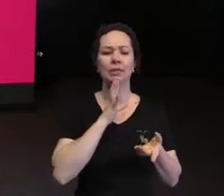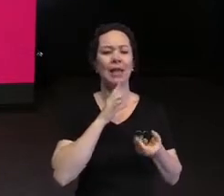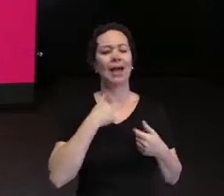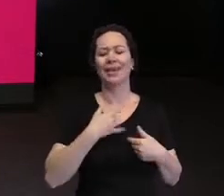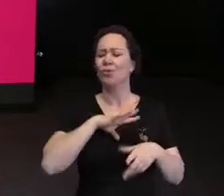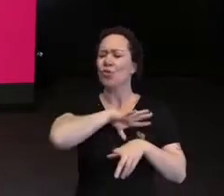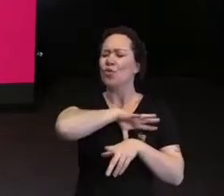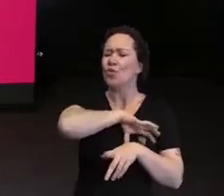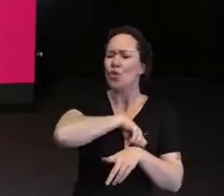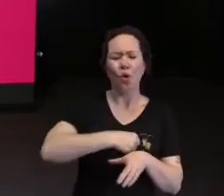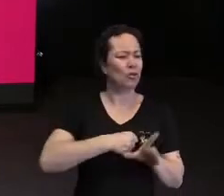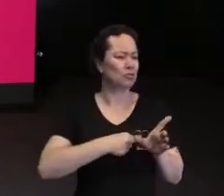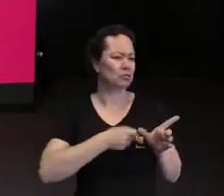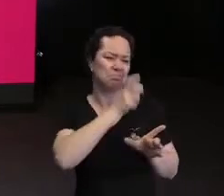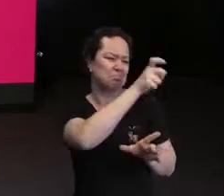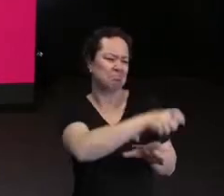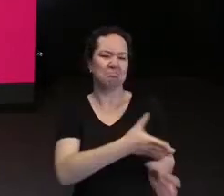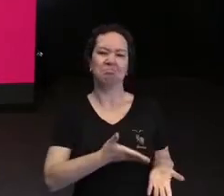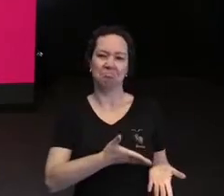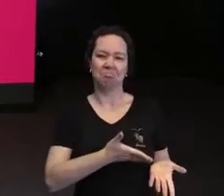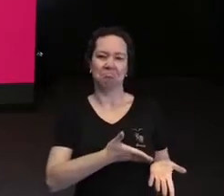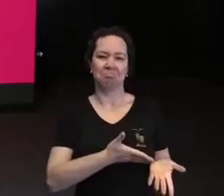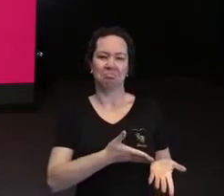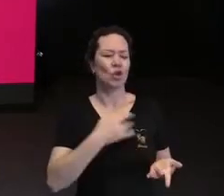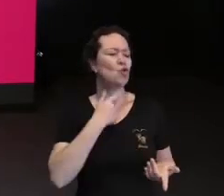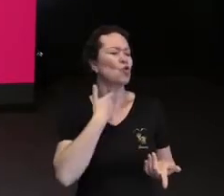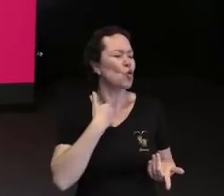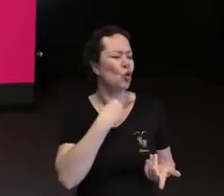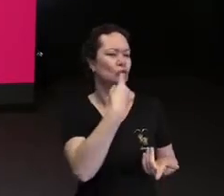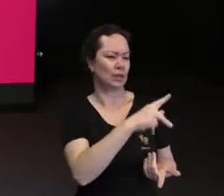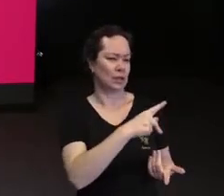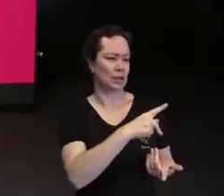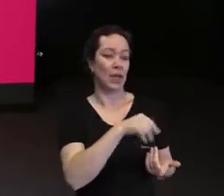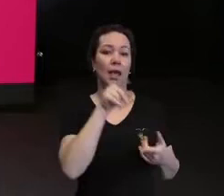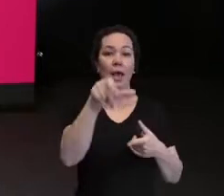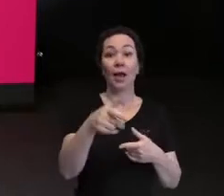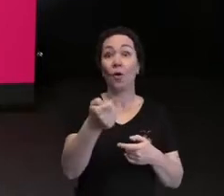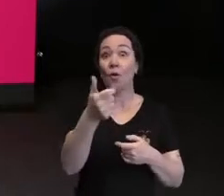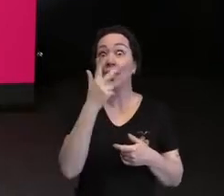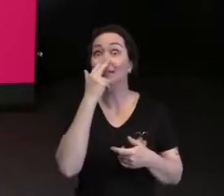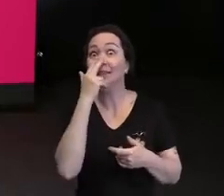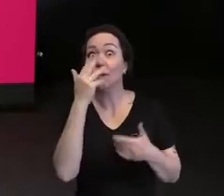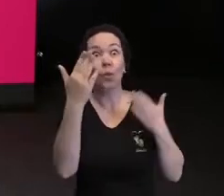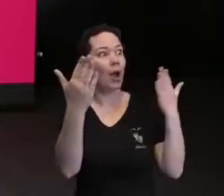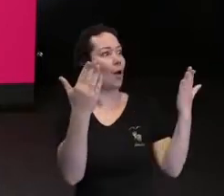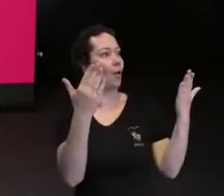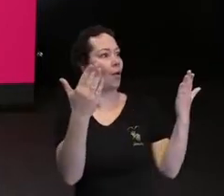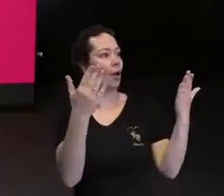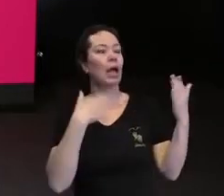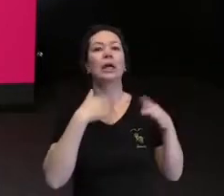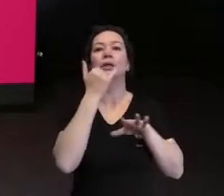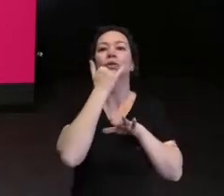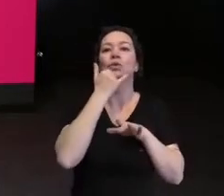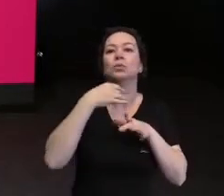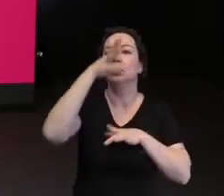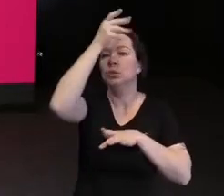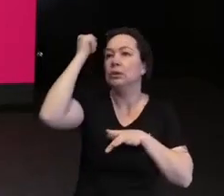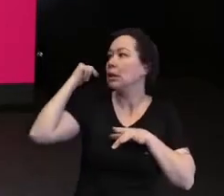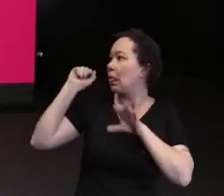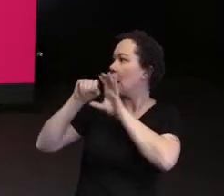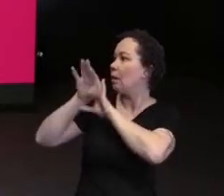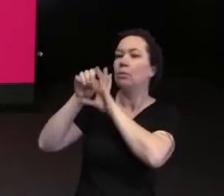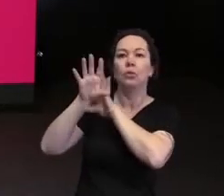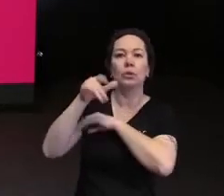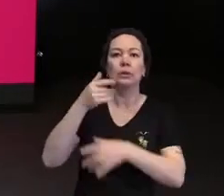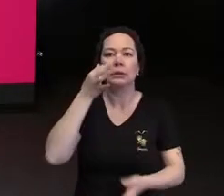muito, muito mesmo, o que acontece? Gente, até esqueci que agora está passando aqui. Ao vivo é isso, né,